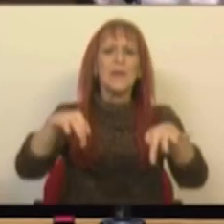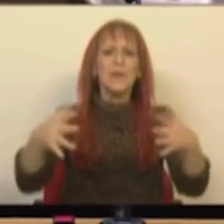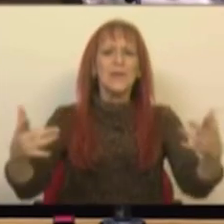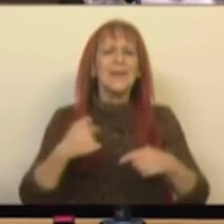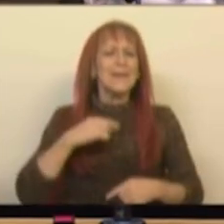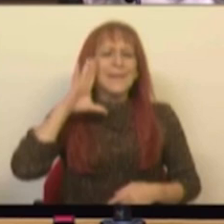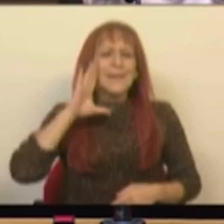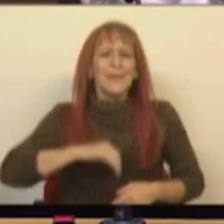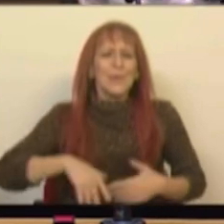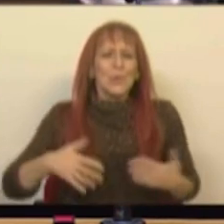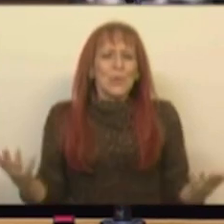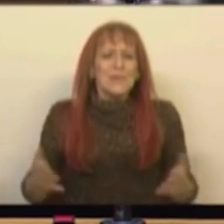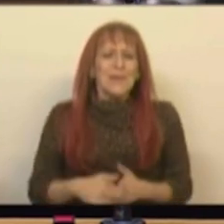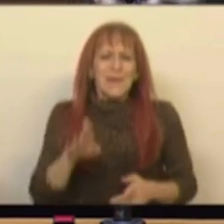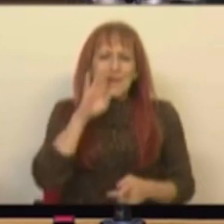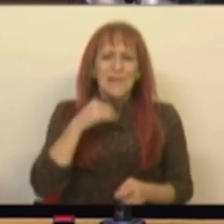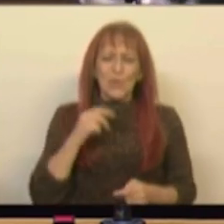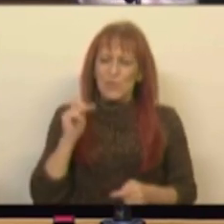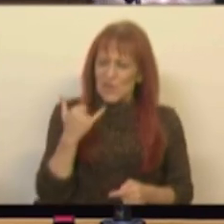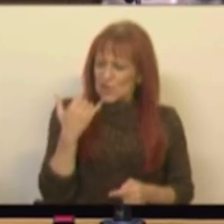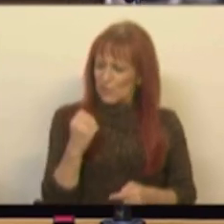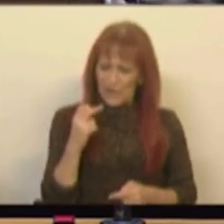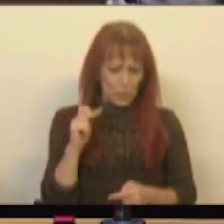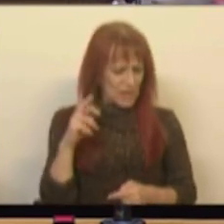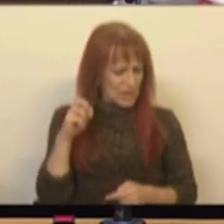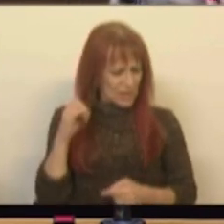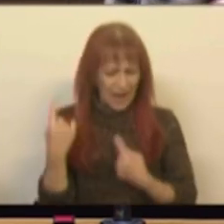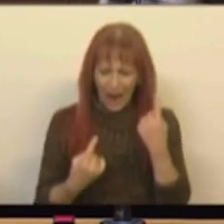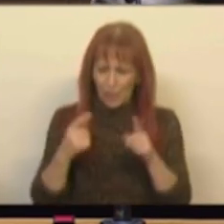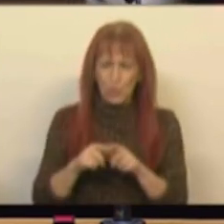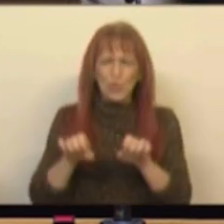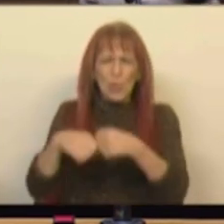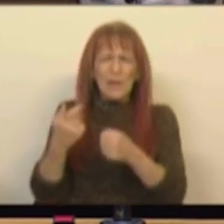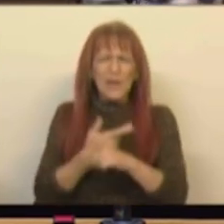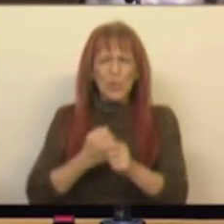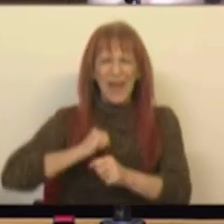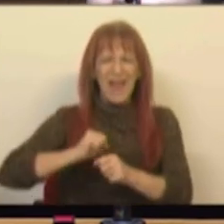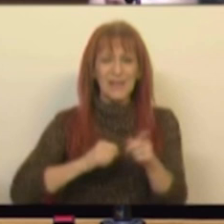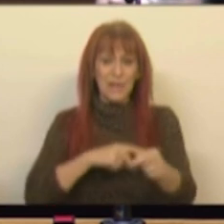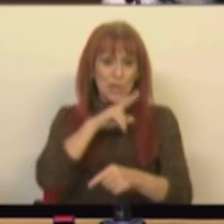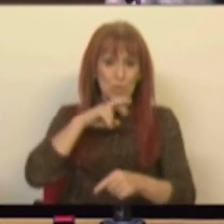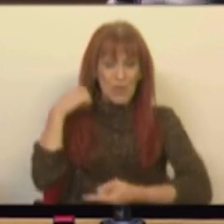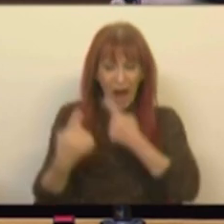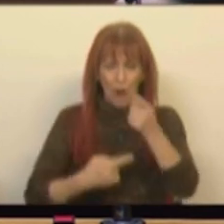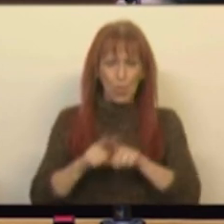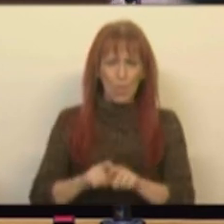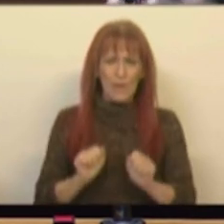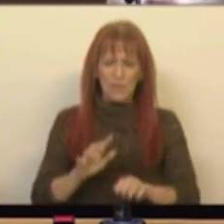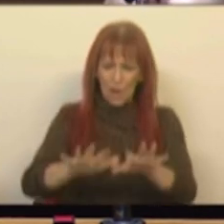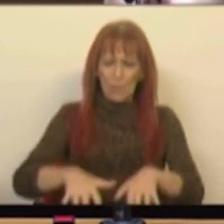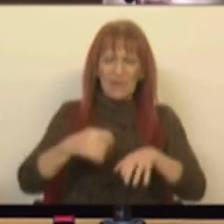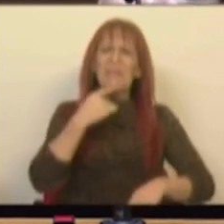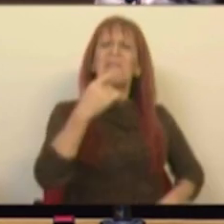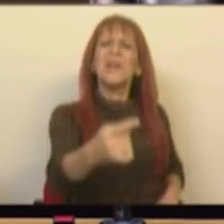eu não sei se nos anos 20 e nos anos 30 algum daqueles partidos antissemitas alguma vez foi a um Parlamento